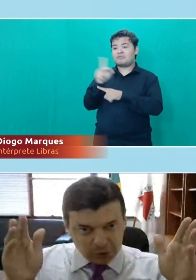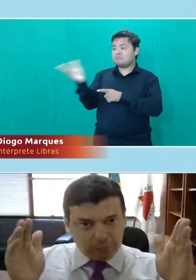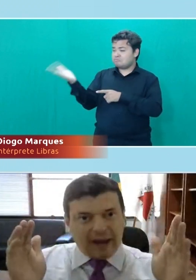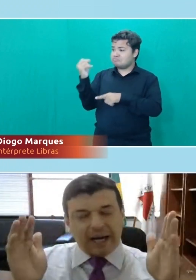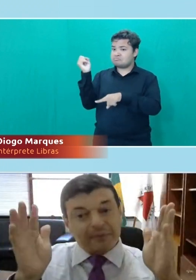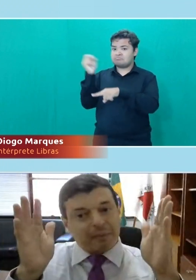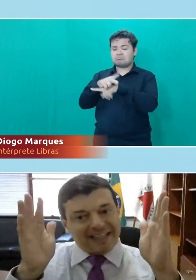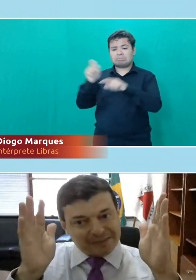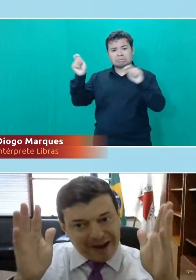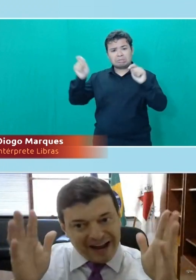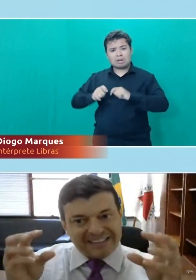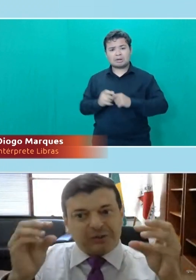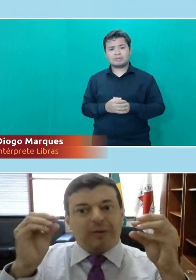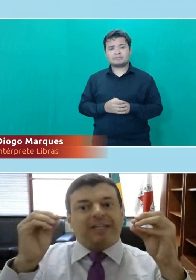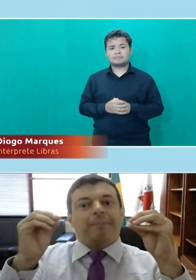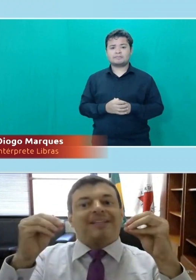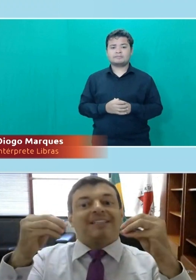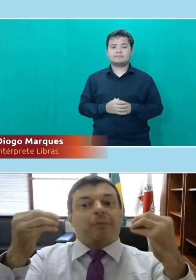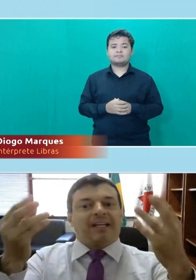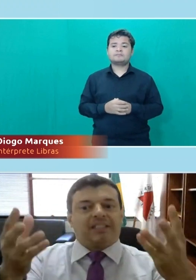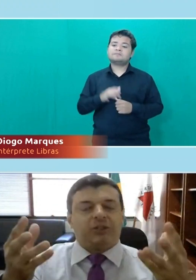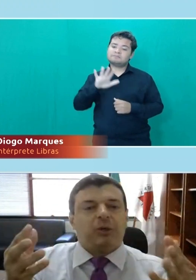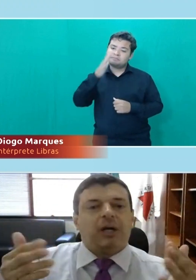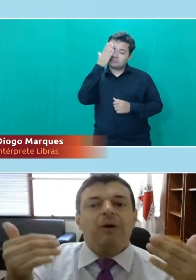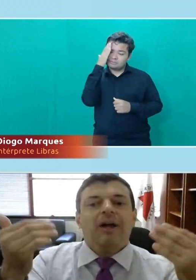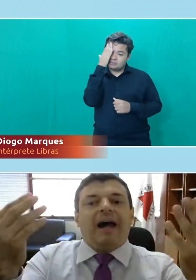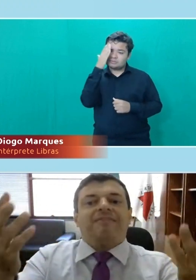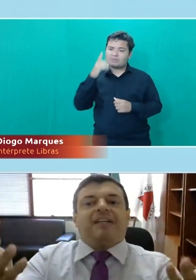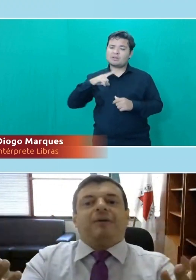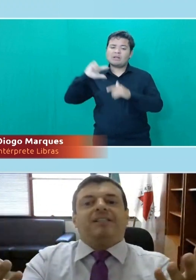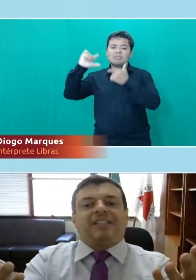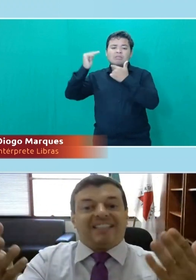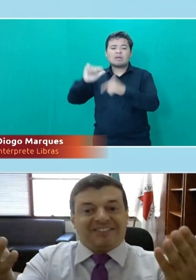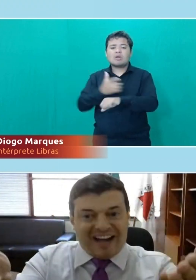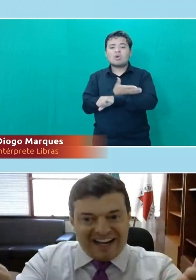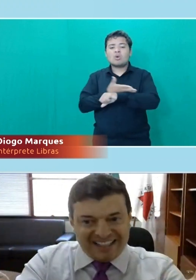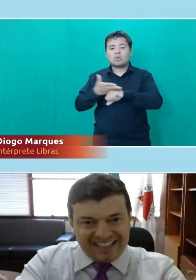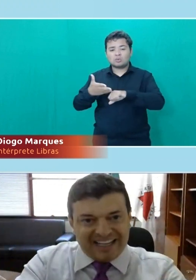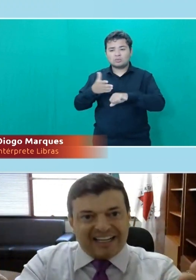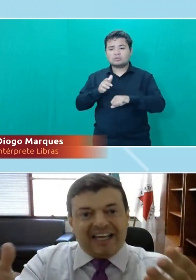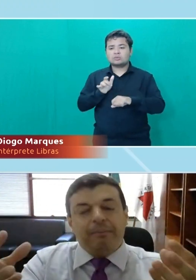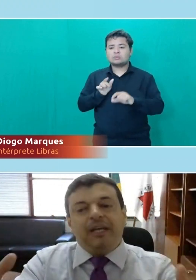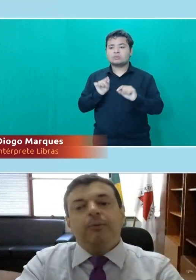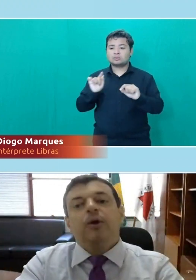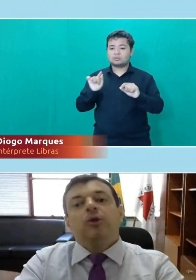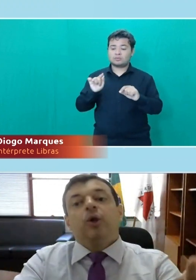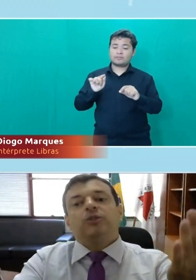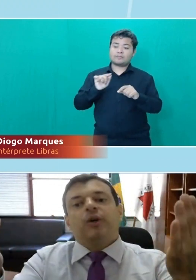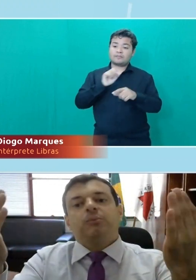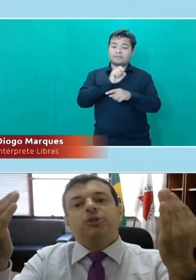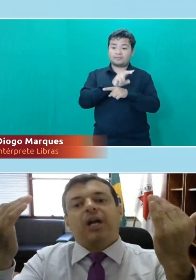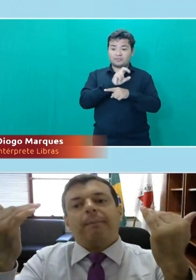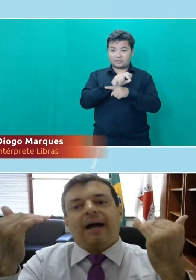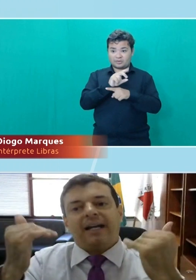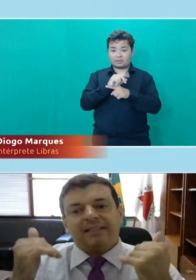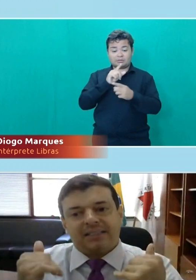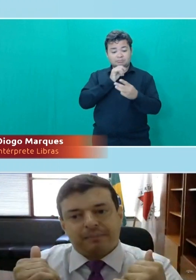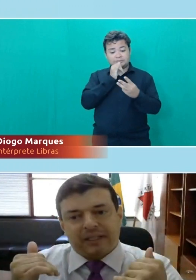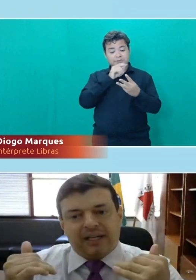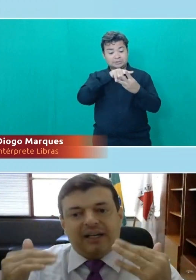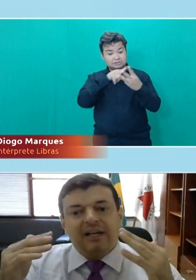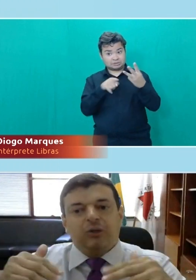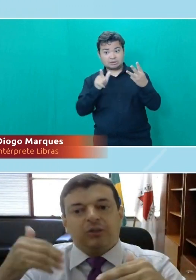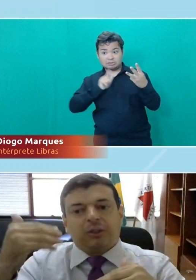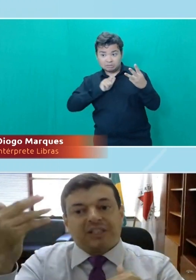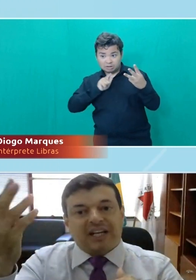seguindo o parâmetro mais básico, a interpretação mais tradicional, havendo as vagas lá naquele mínimo, nós vamos chamar